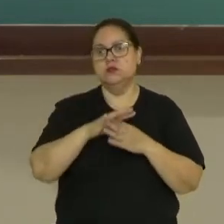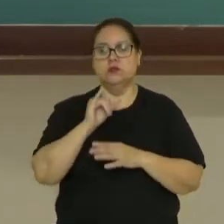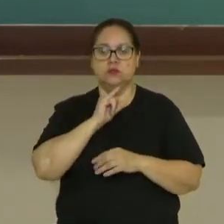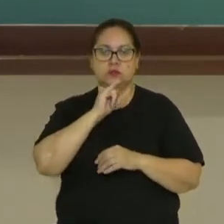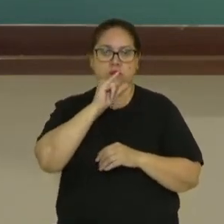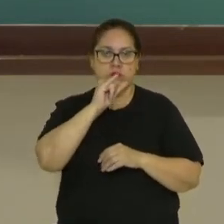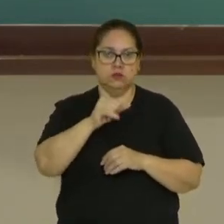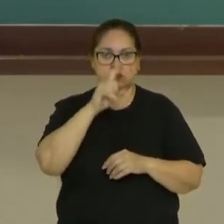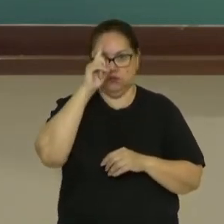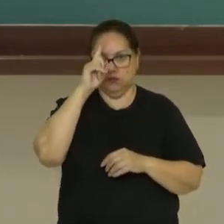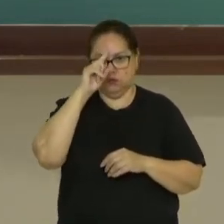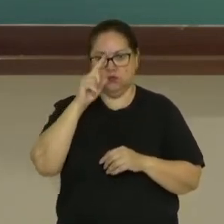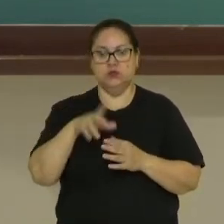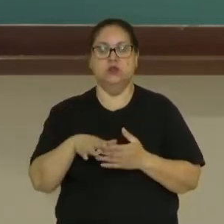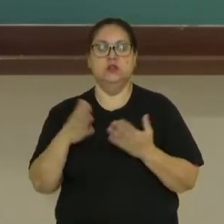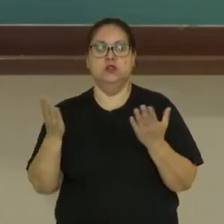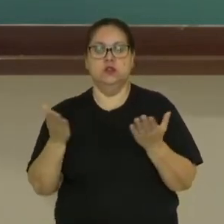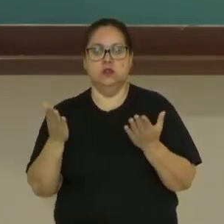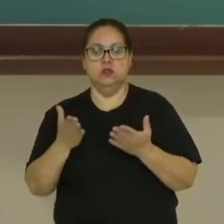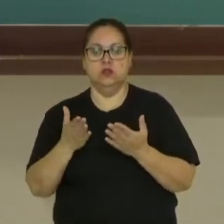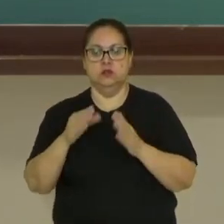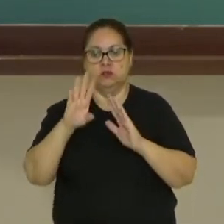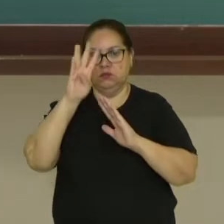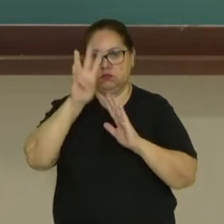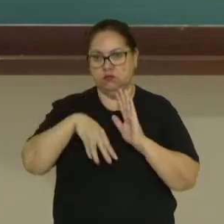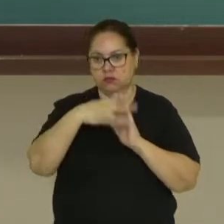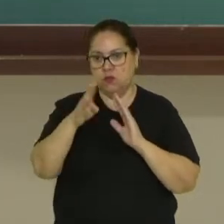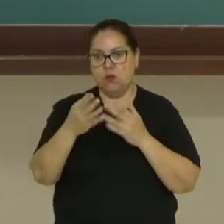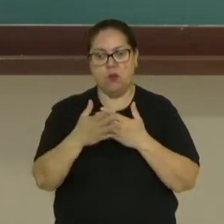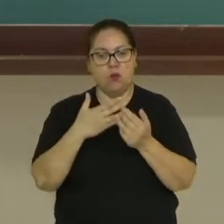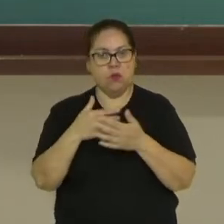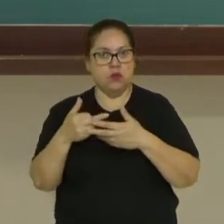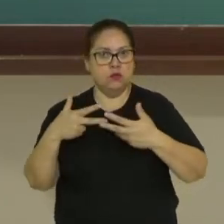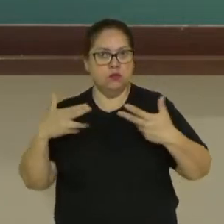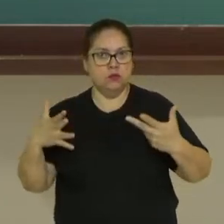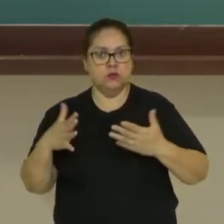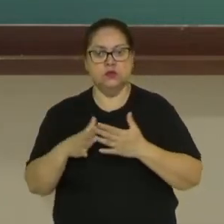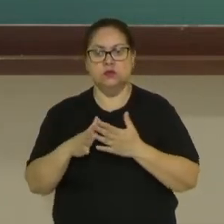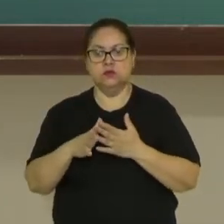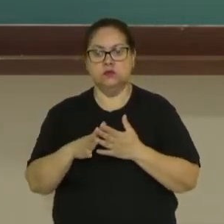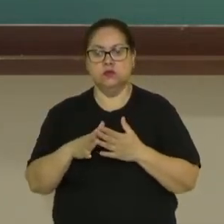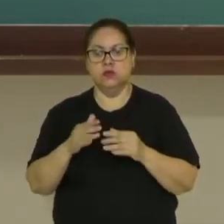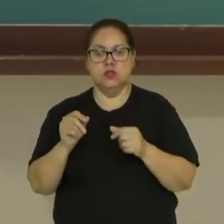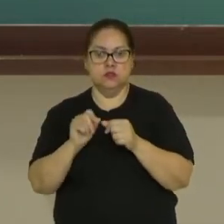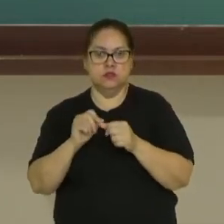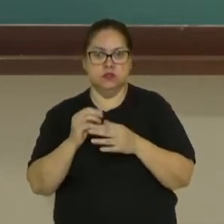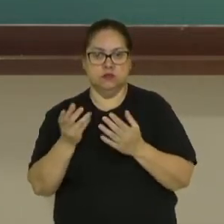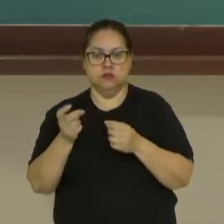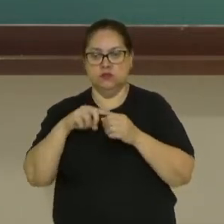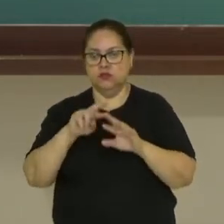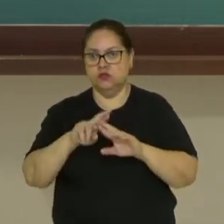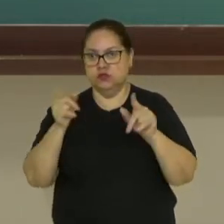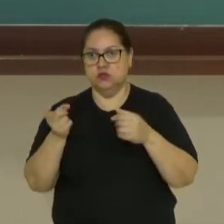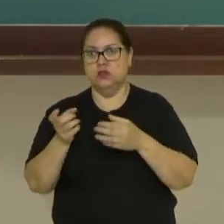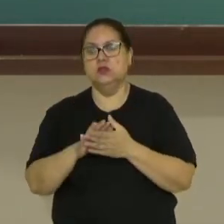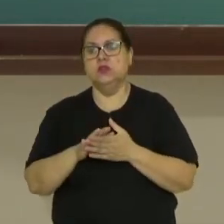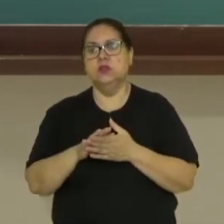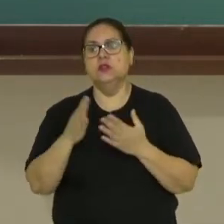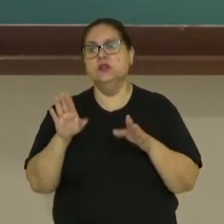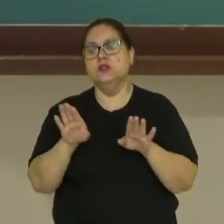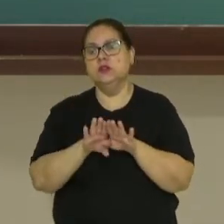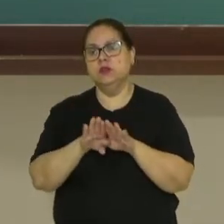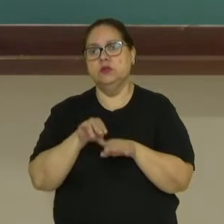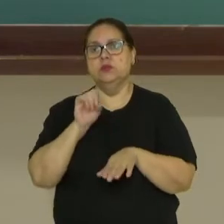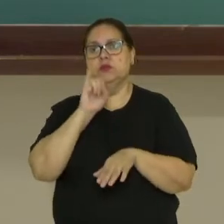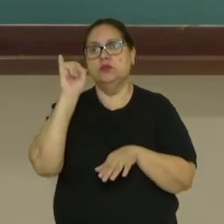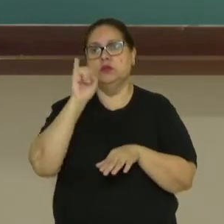informações do dia, ordens do dia, cronograma, qualquer situação atípica do colégio, diferente. E também é